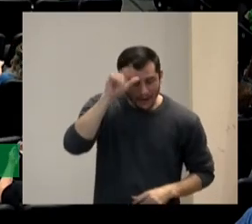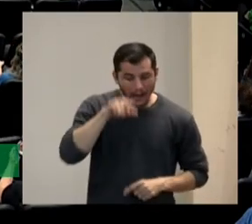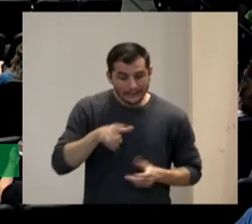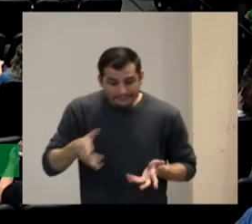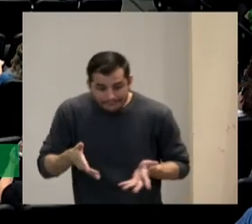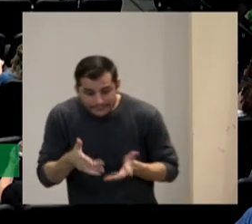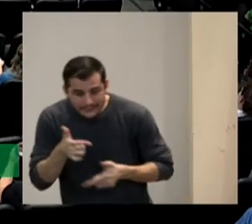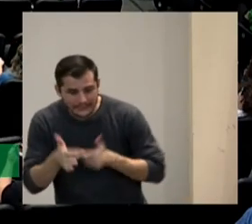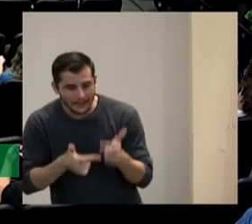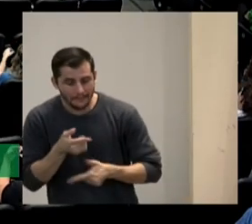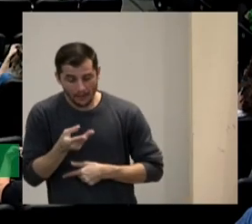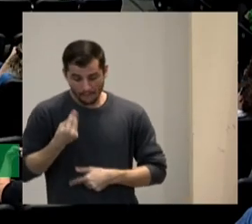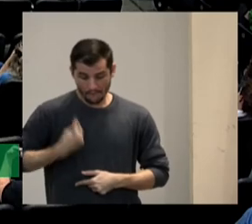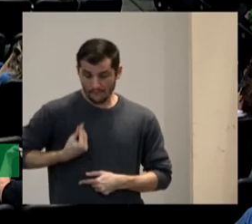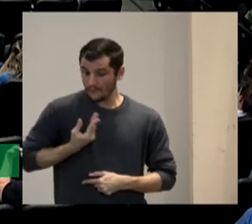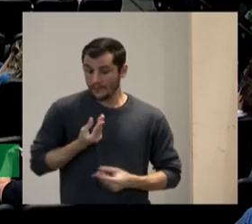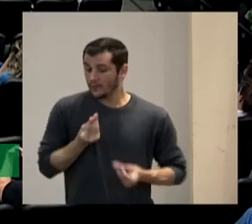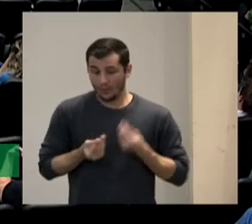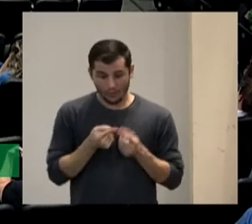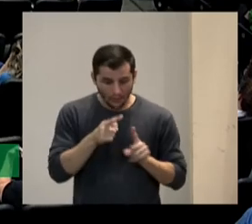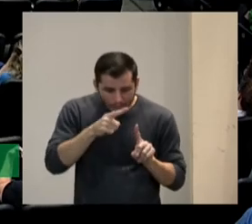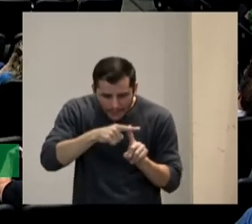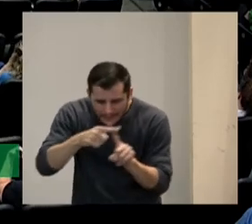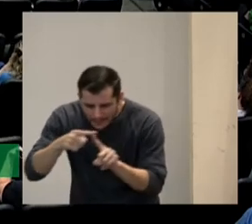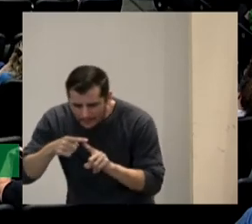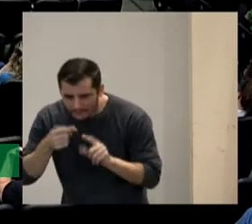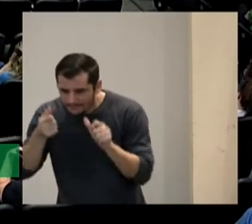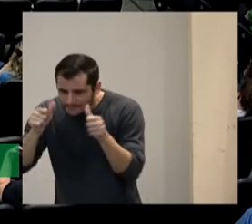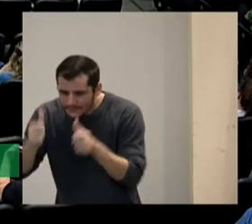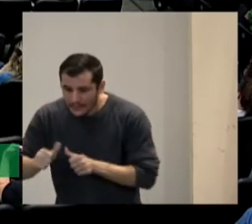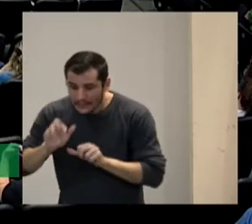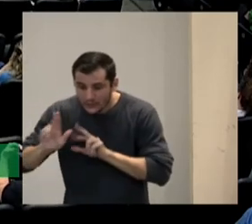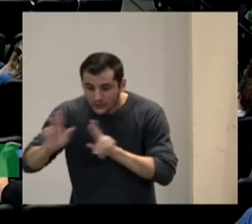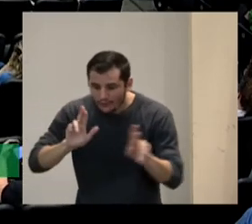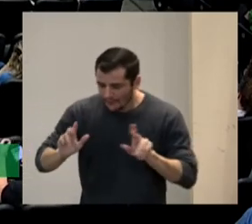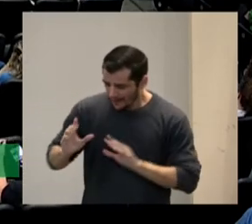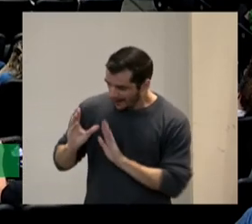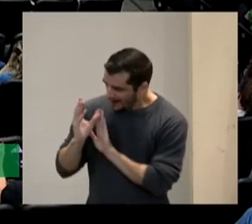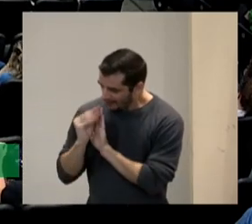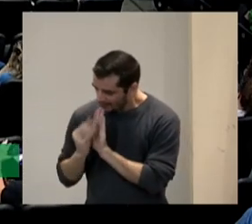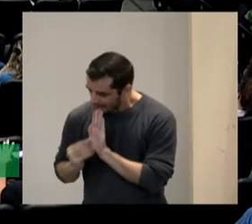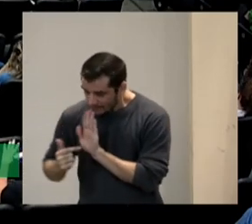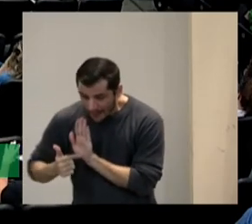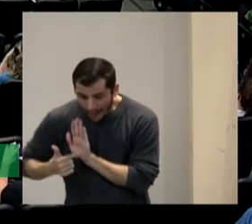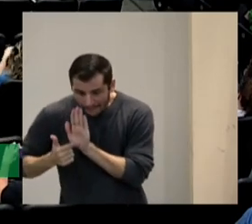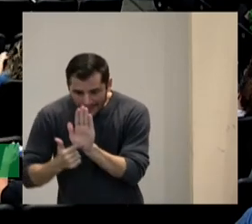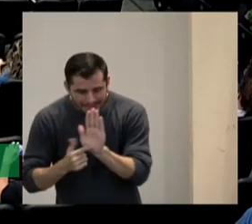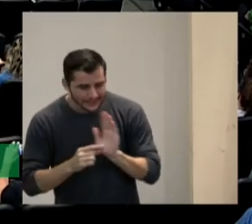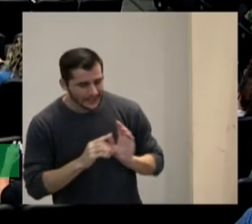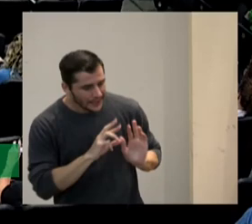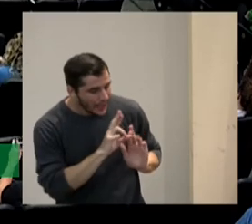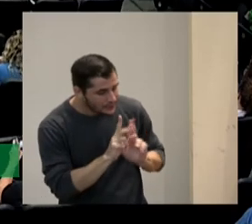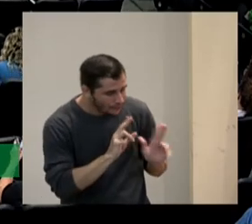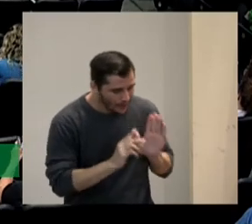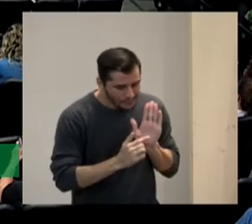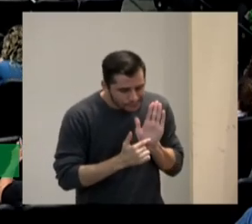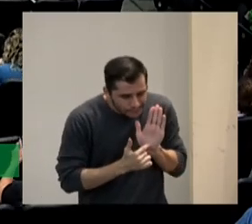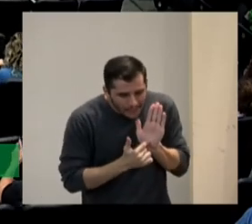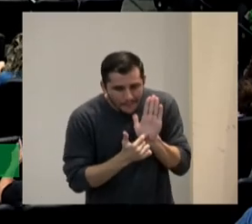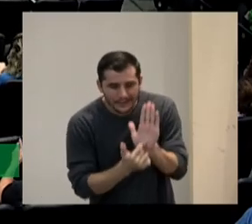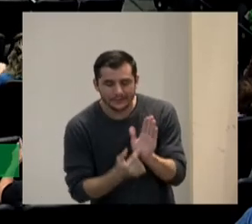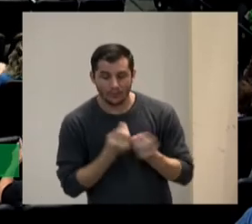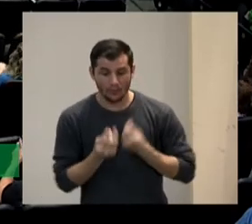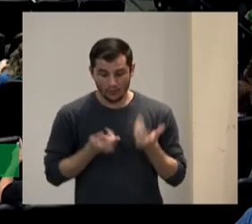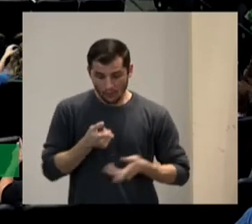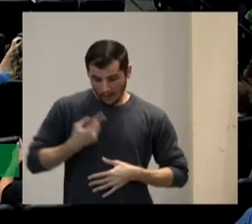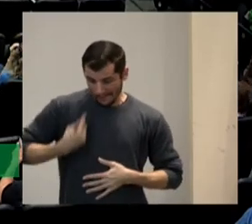com aquela forma diferente de apresentar os conteúdos e de alguma forma criar aprendizes